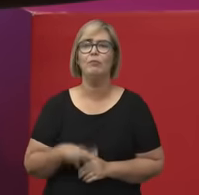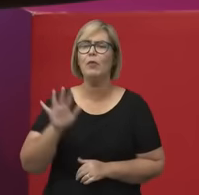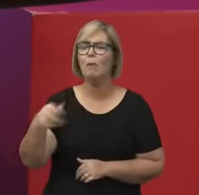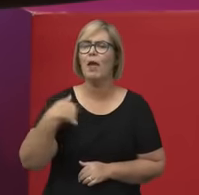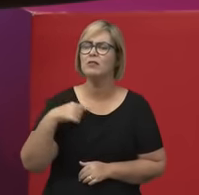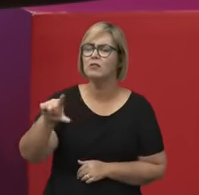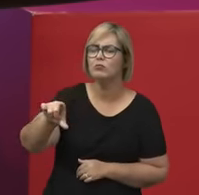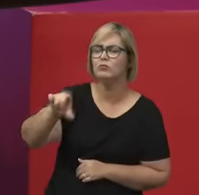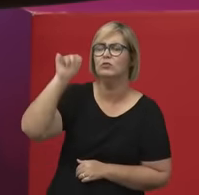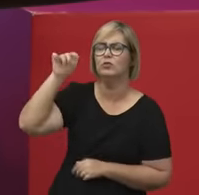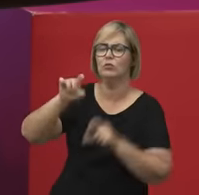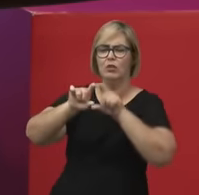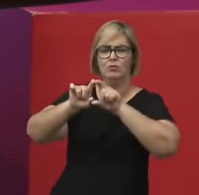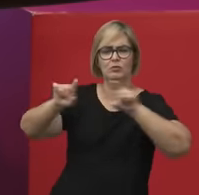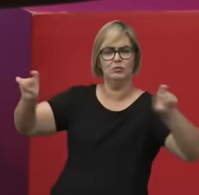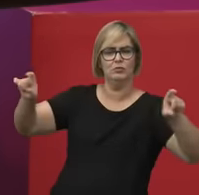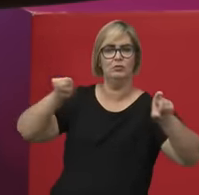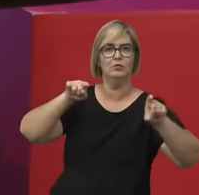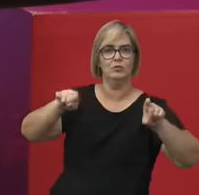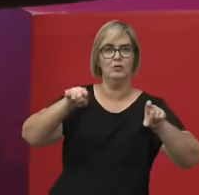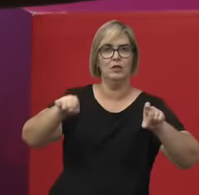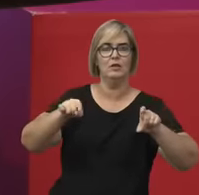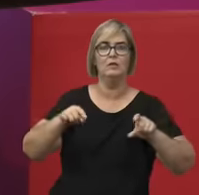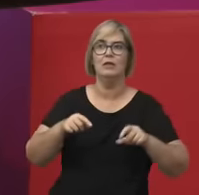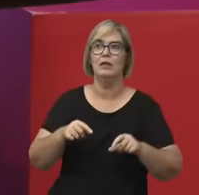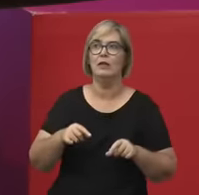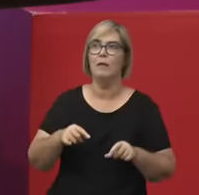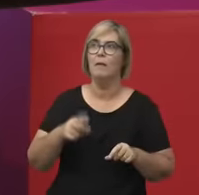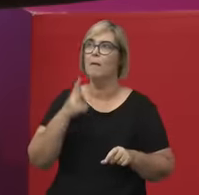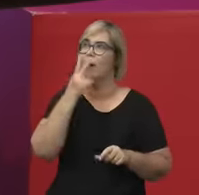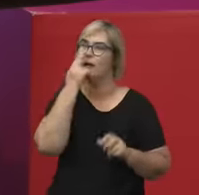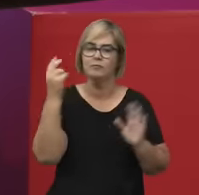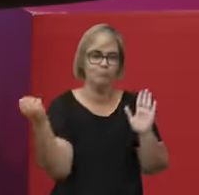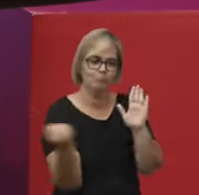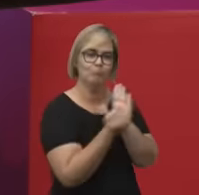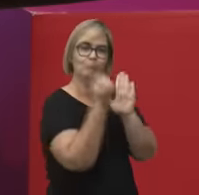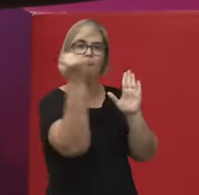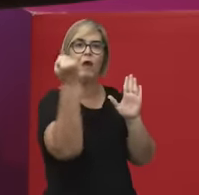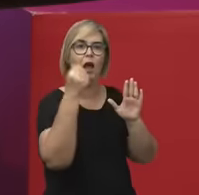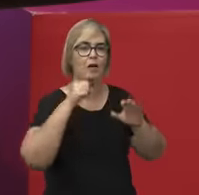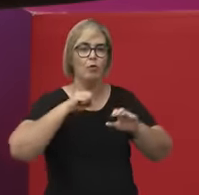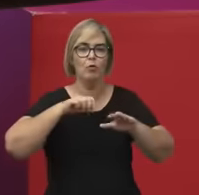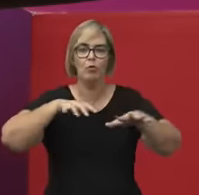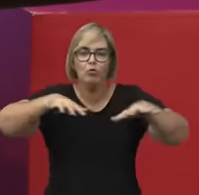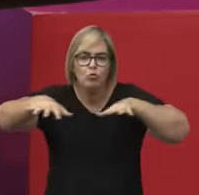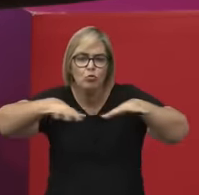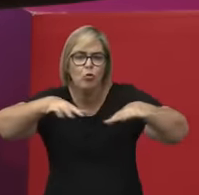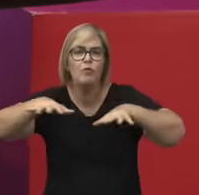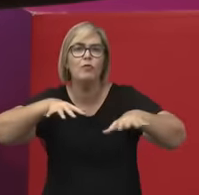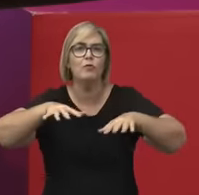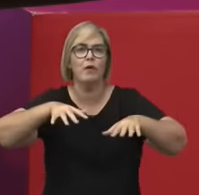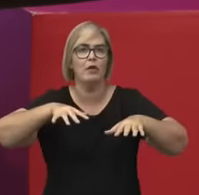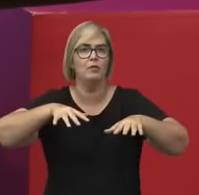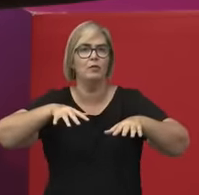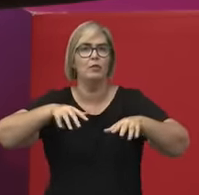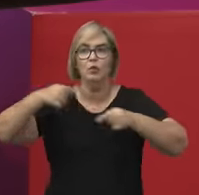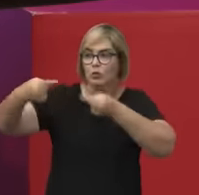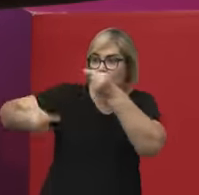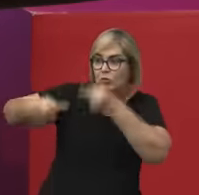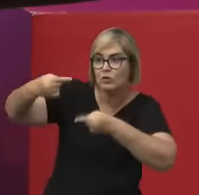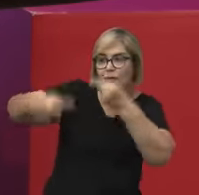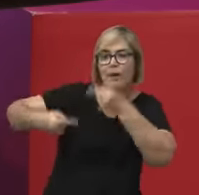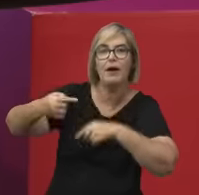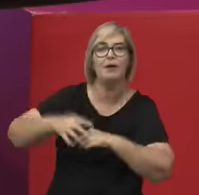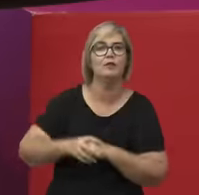um momento de batismo, de um movimento, de uma situação, de um certo debate, porque